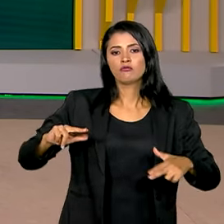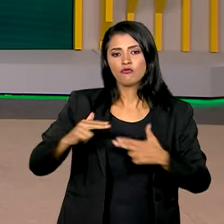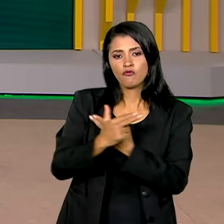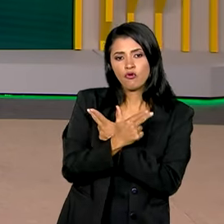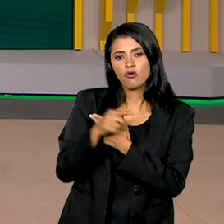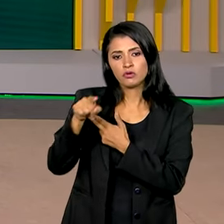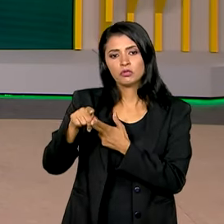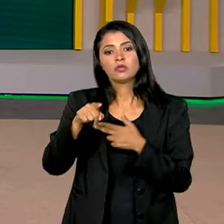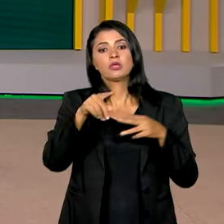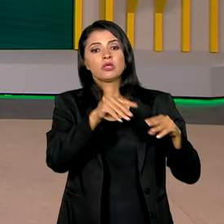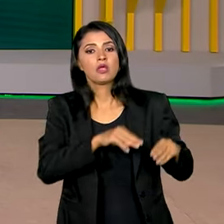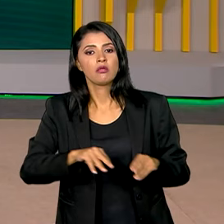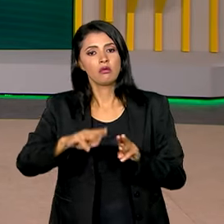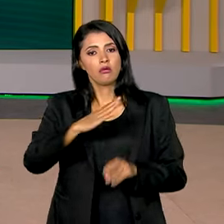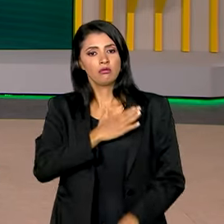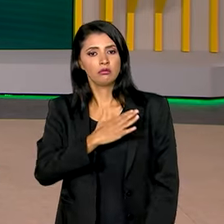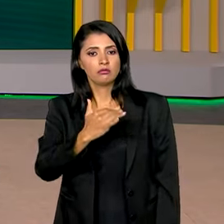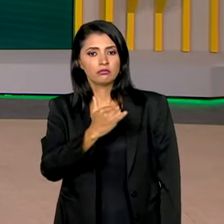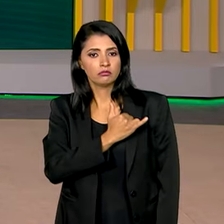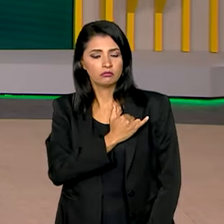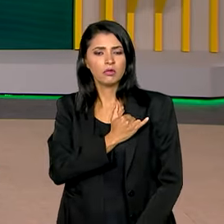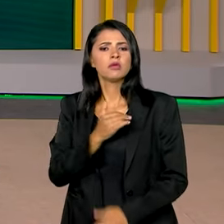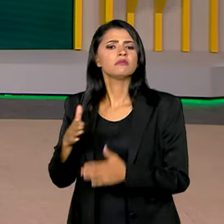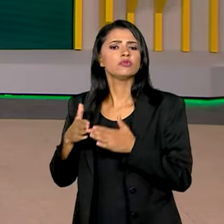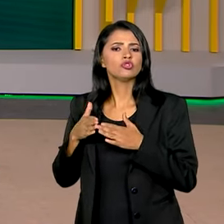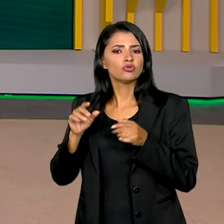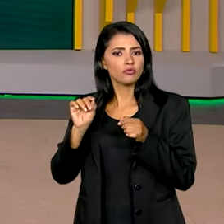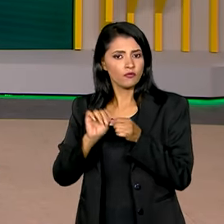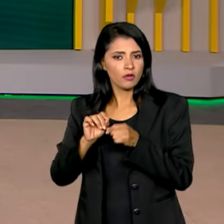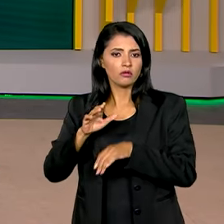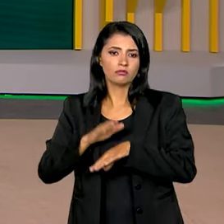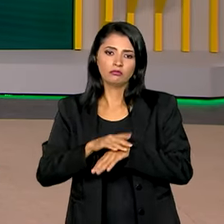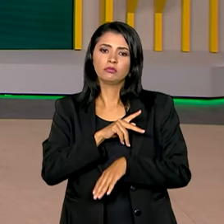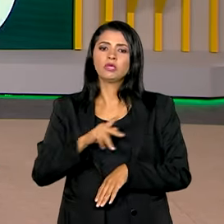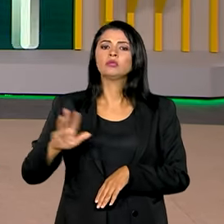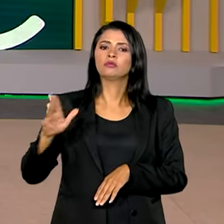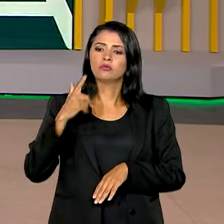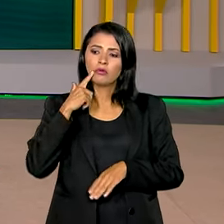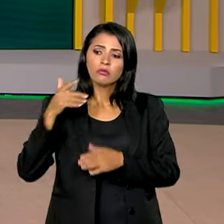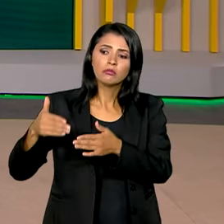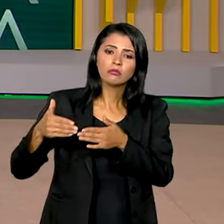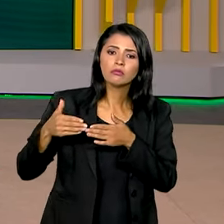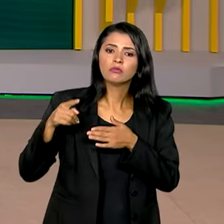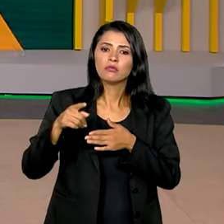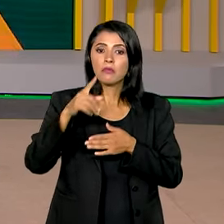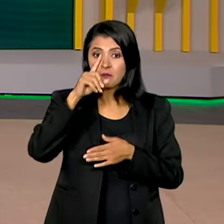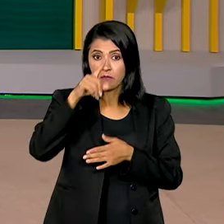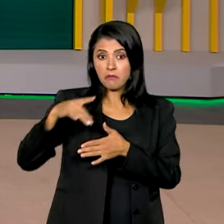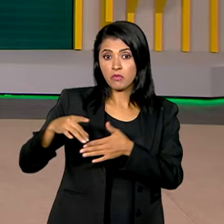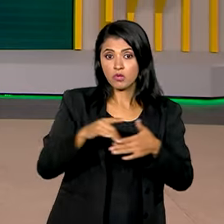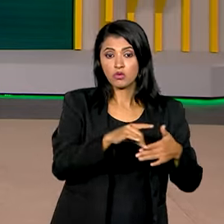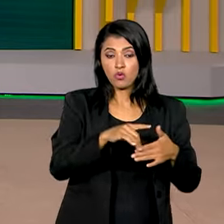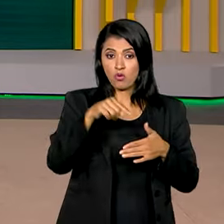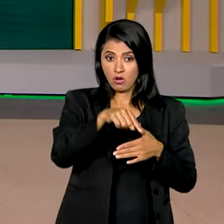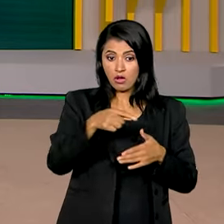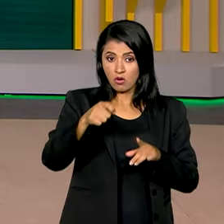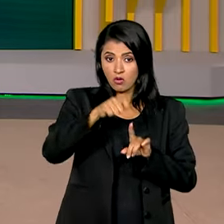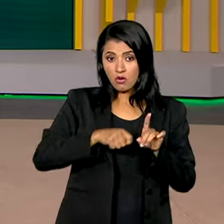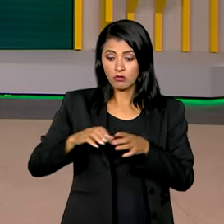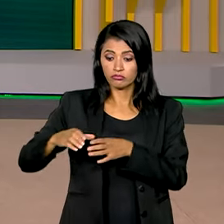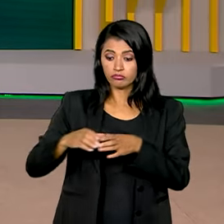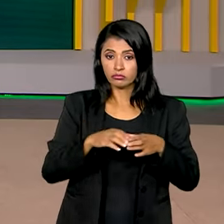Armadas nas terras Yanomami. O pedido foi feito diretamente pelo presidente Lula, que enviou neste mês uma comitiva de